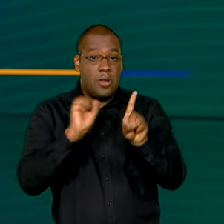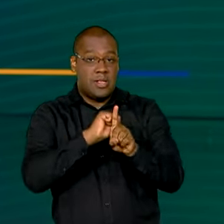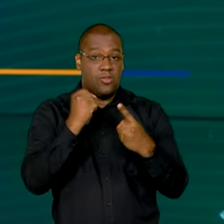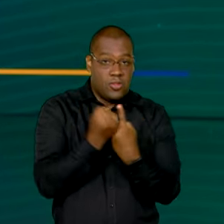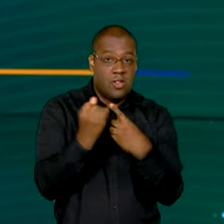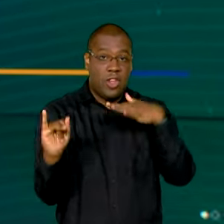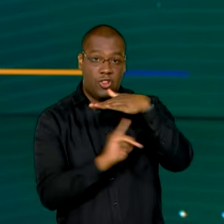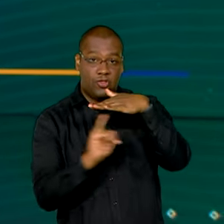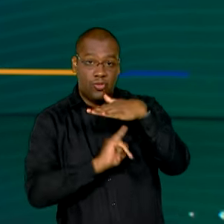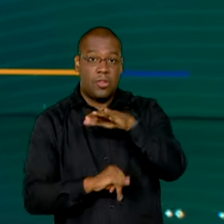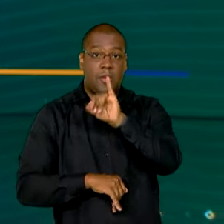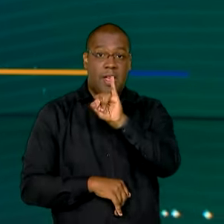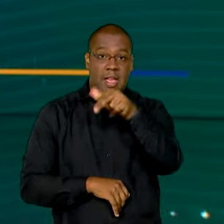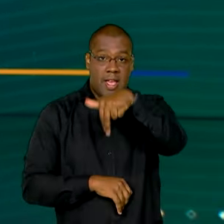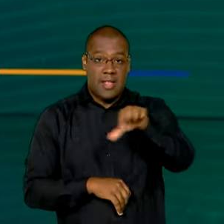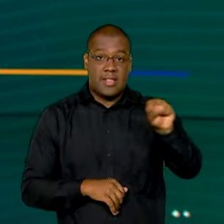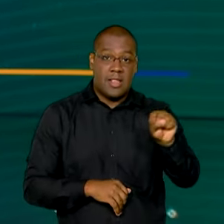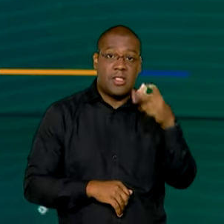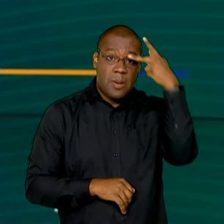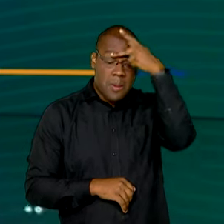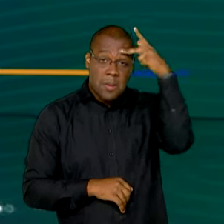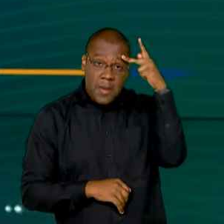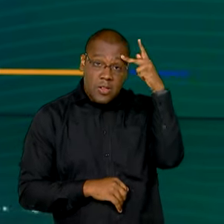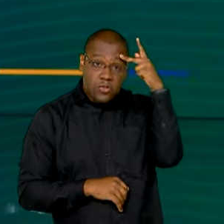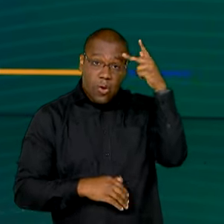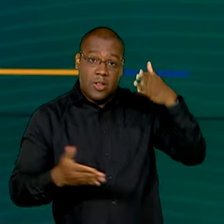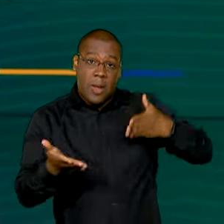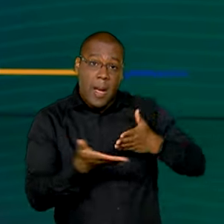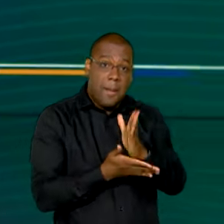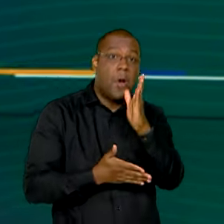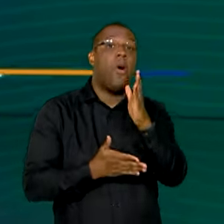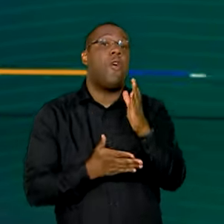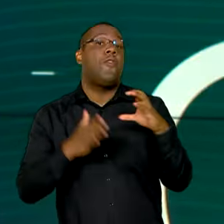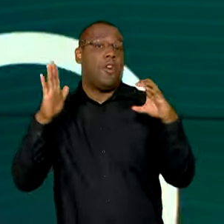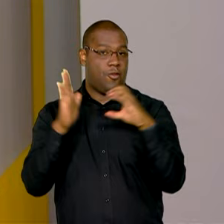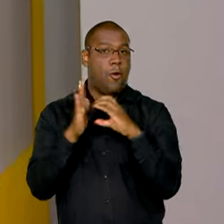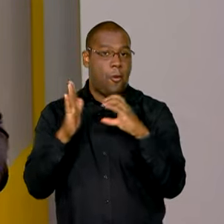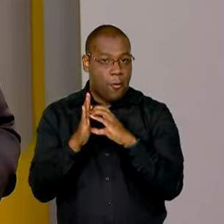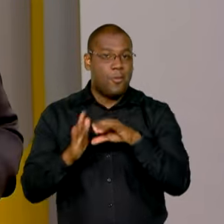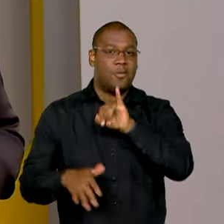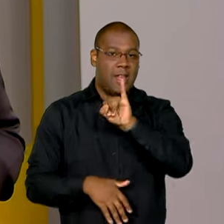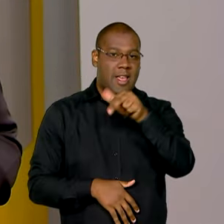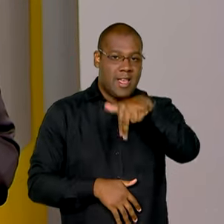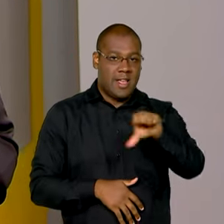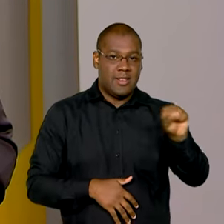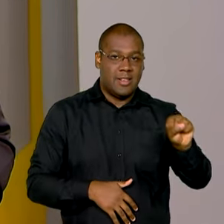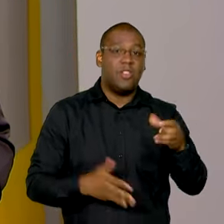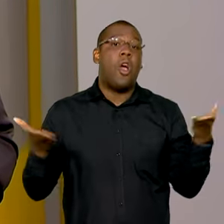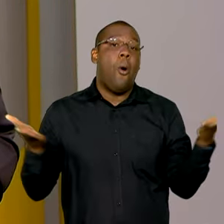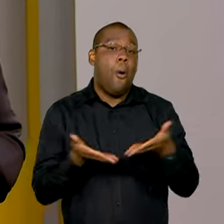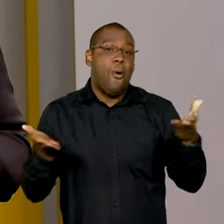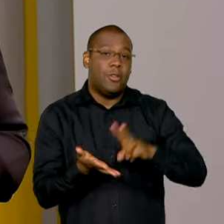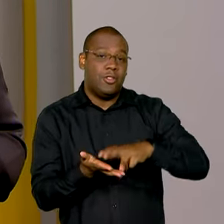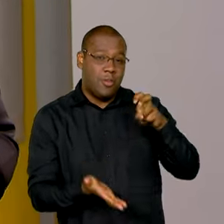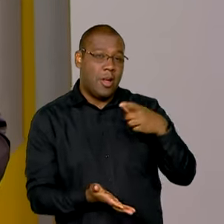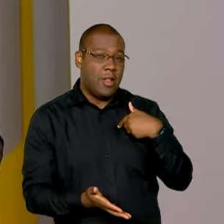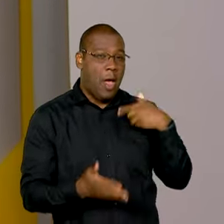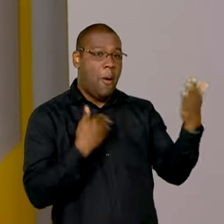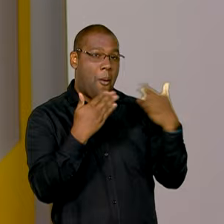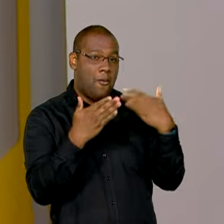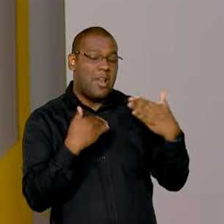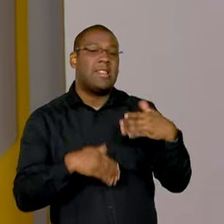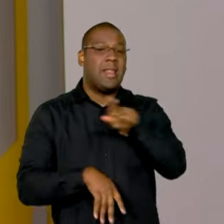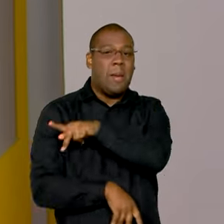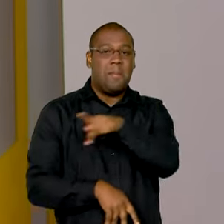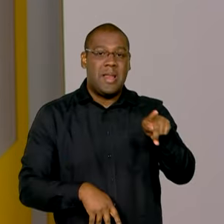INSS para os quase 300 aprovados na primeira fase do concurso. Hoje mais cedo eu conversei com o presidente